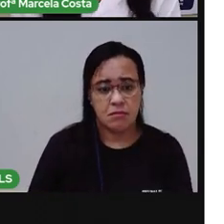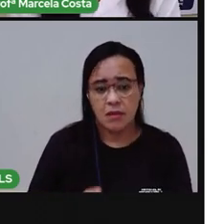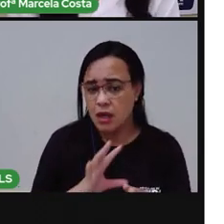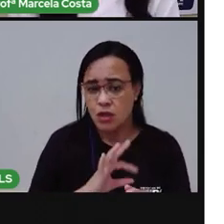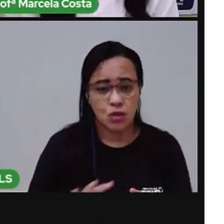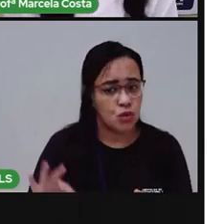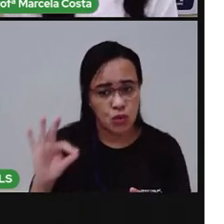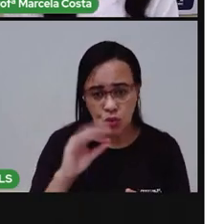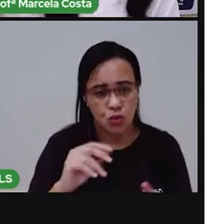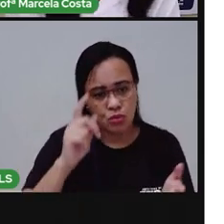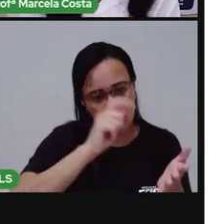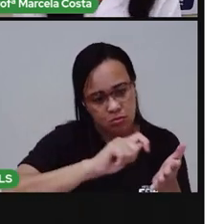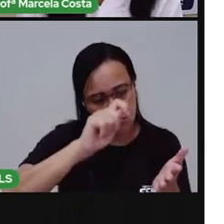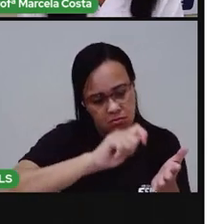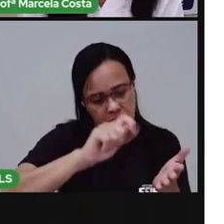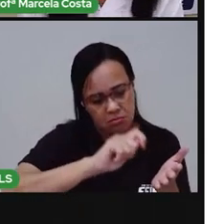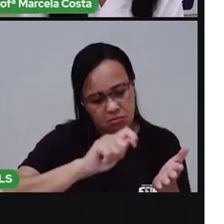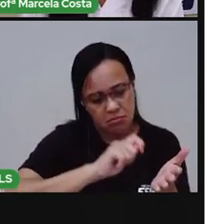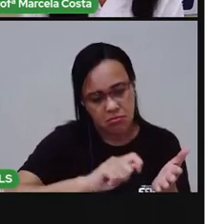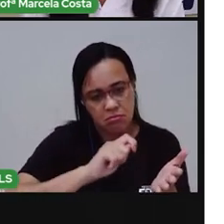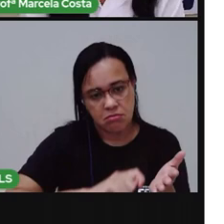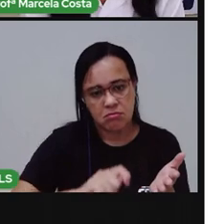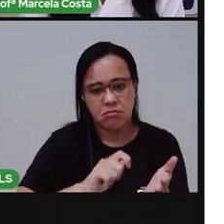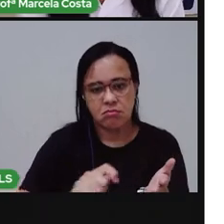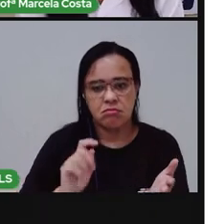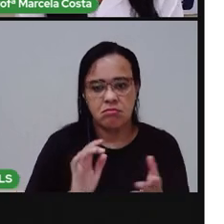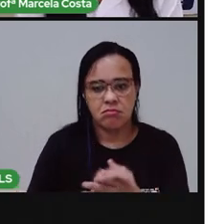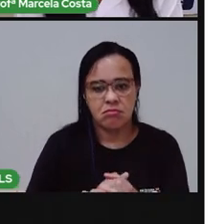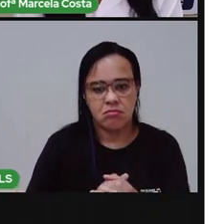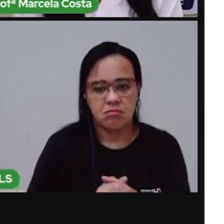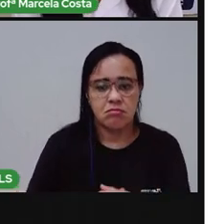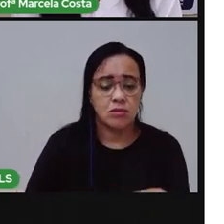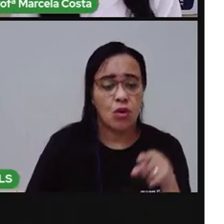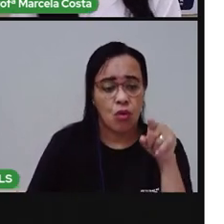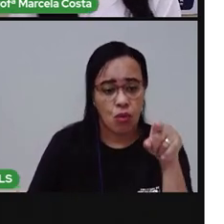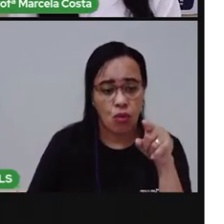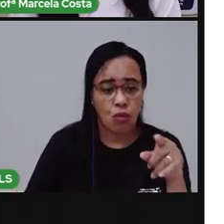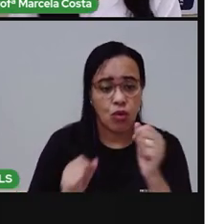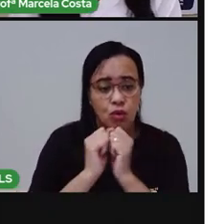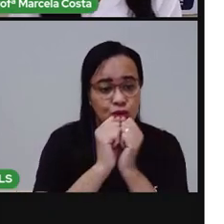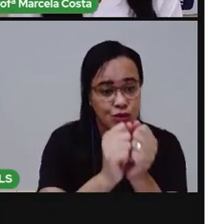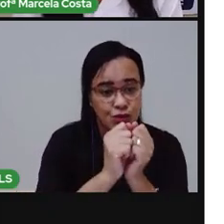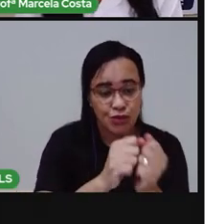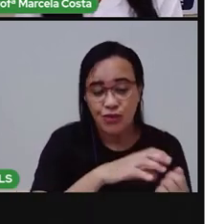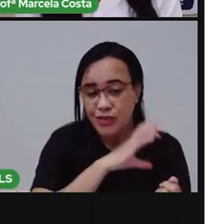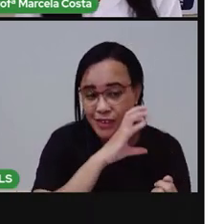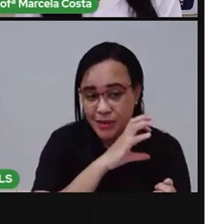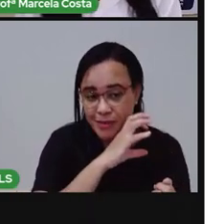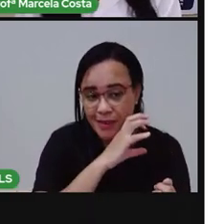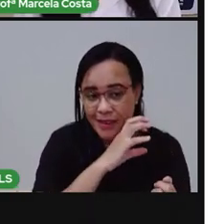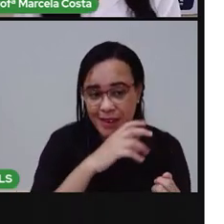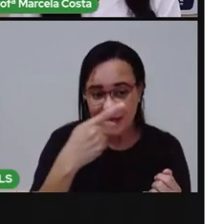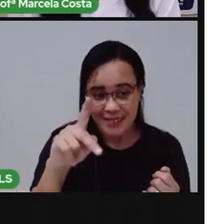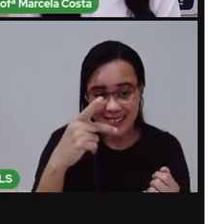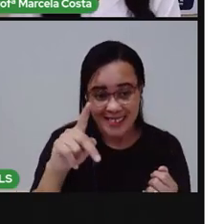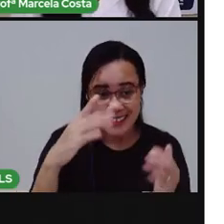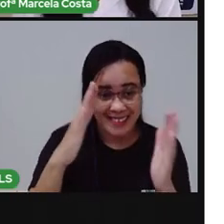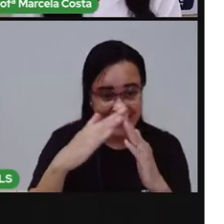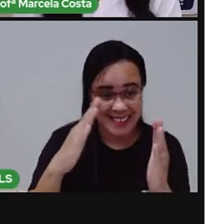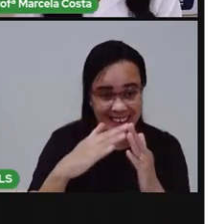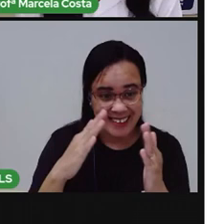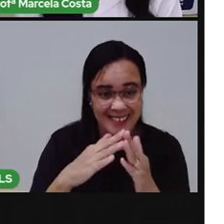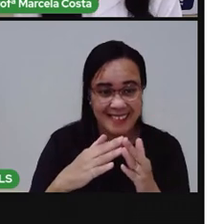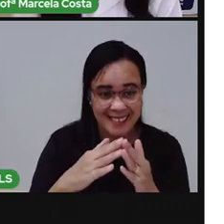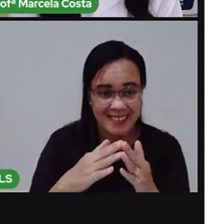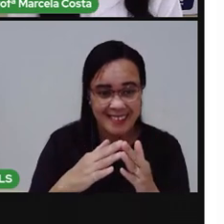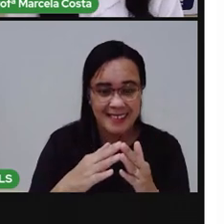aqui na aula com os seus pets. Se você tem algum pet em casa, tem algum animal de estimação, você vai